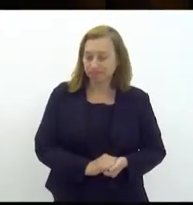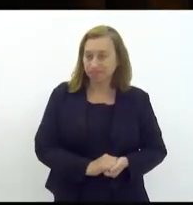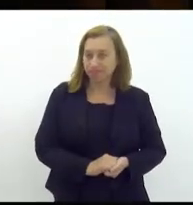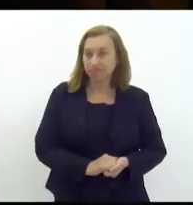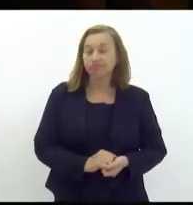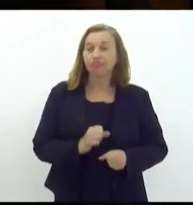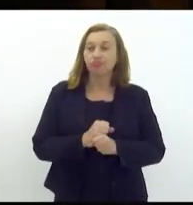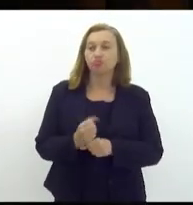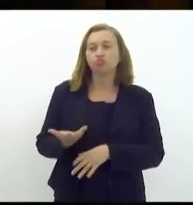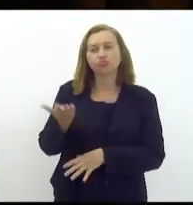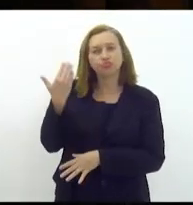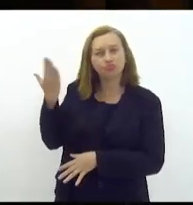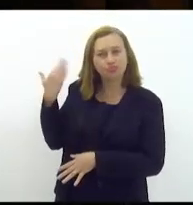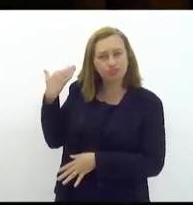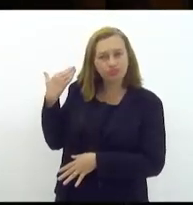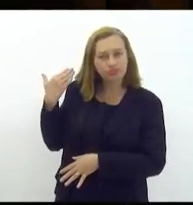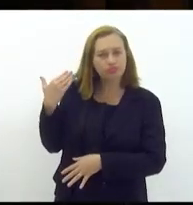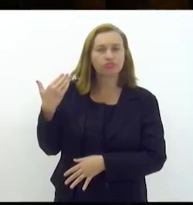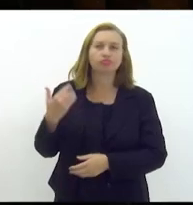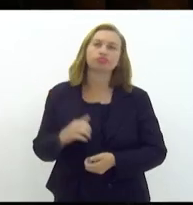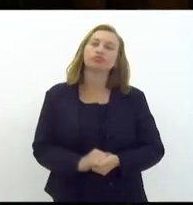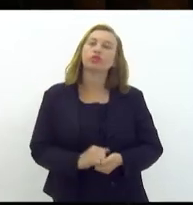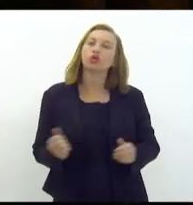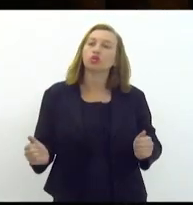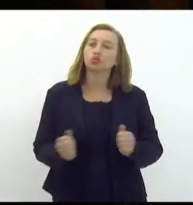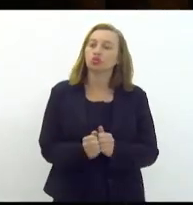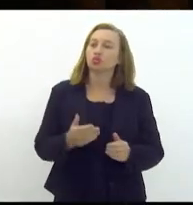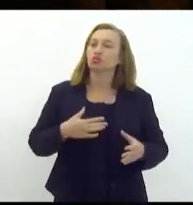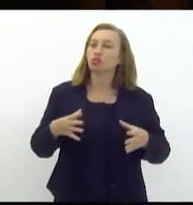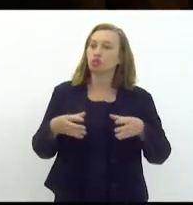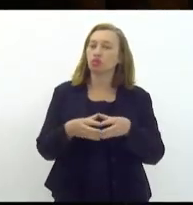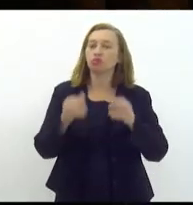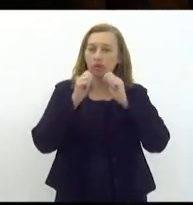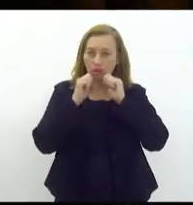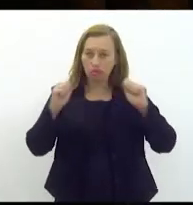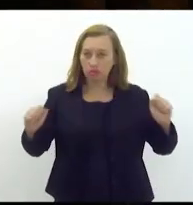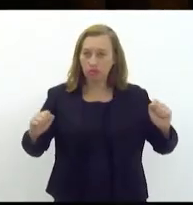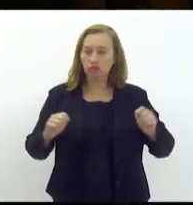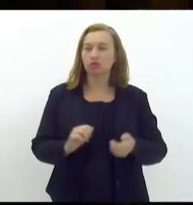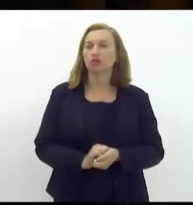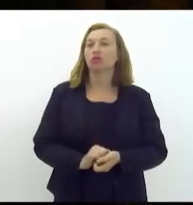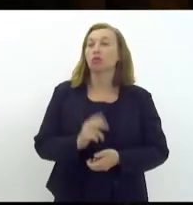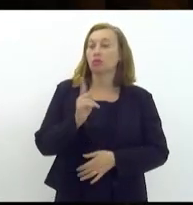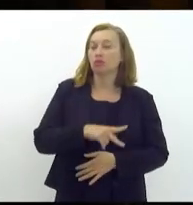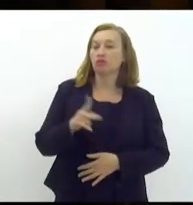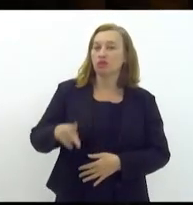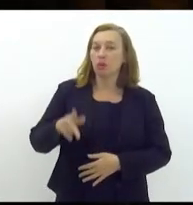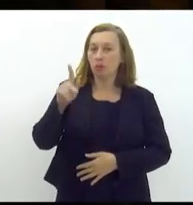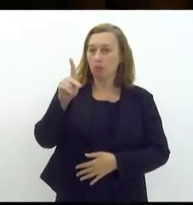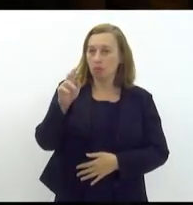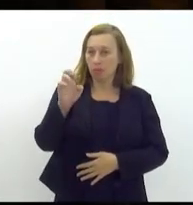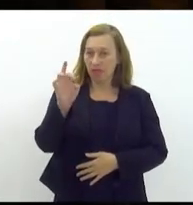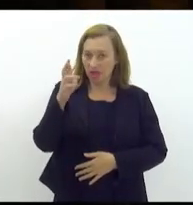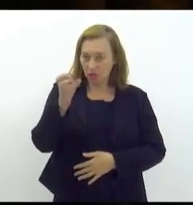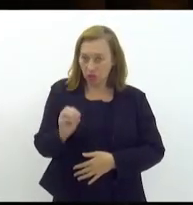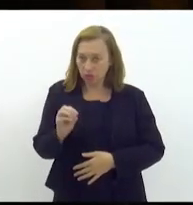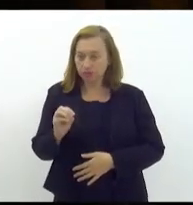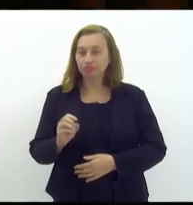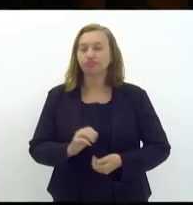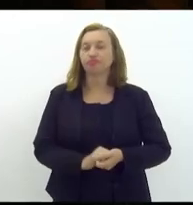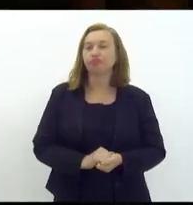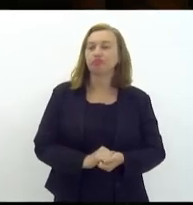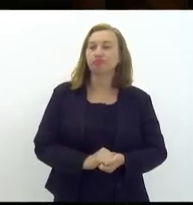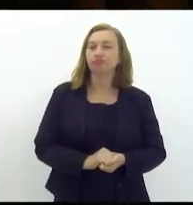no ano retrasado e no ano passado junto com a minha equipe de assessores dentre eles com o professor Pedro a gente fez um